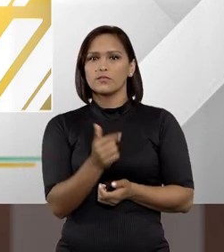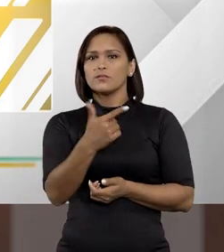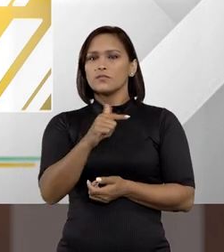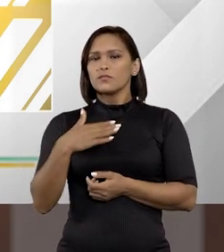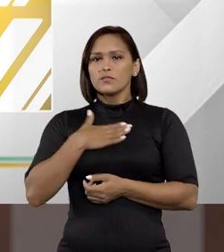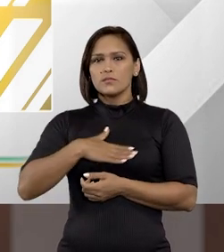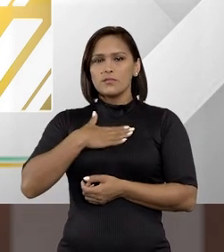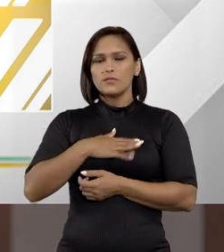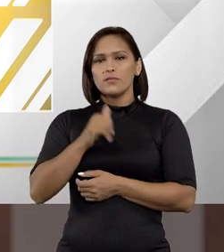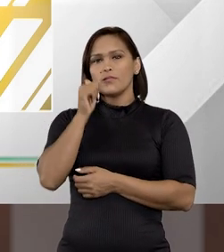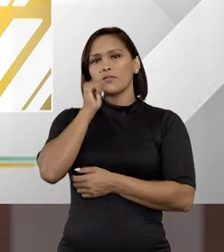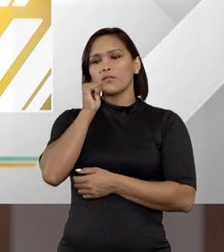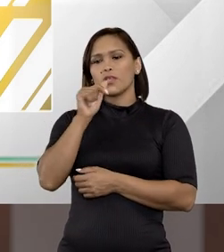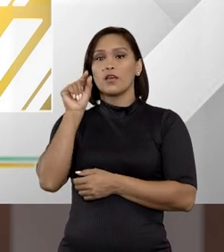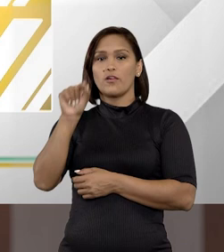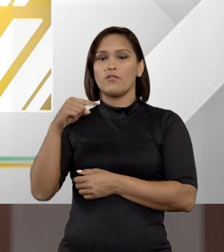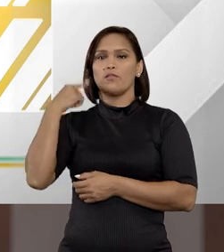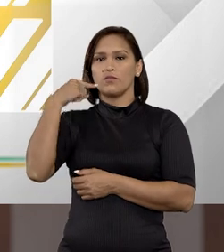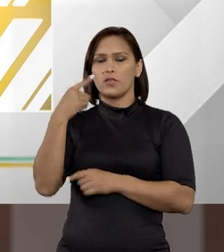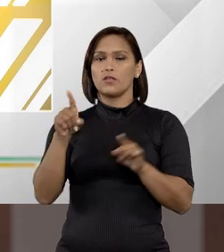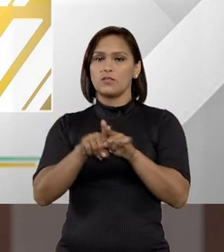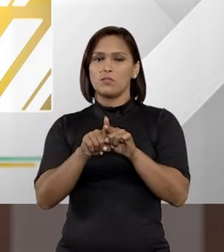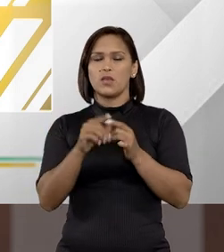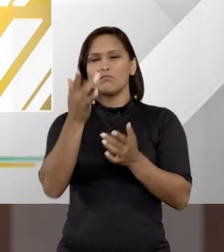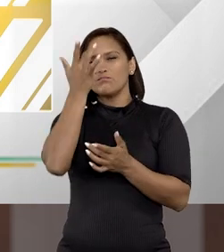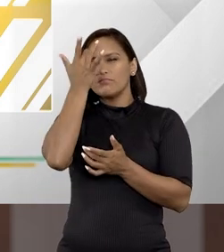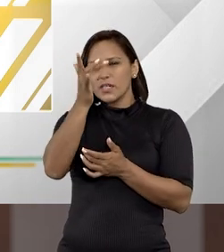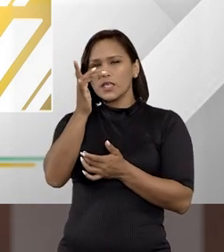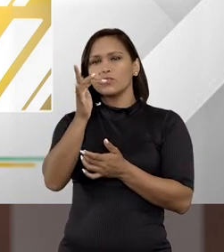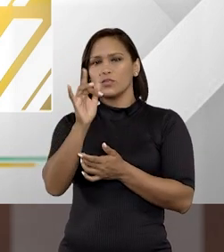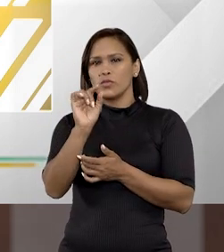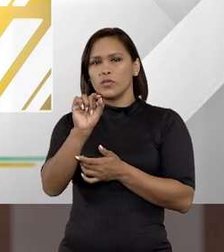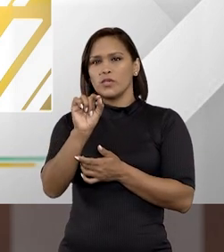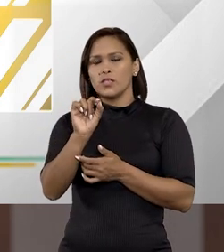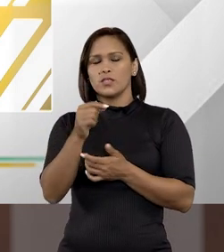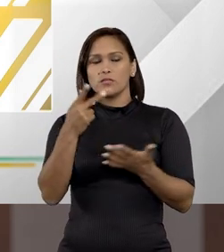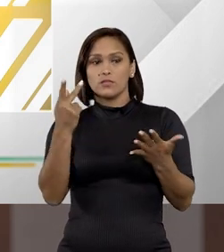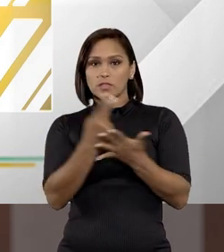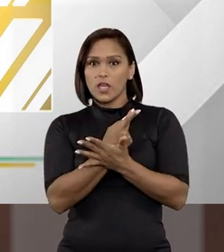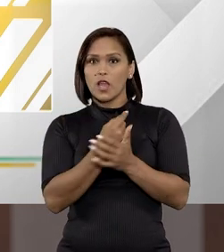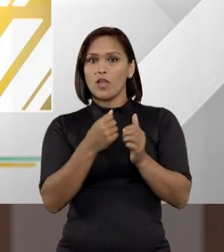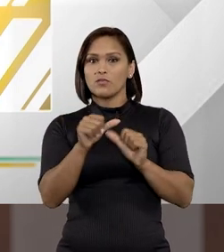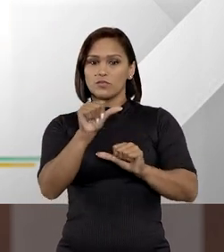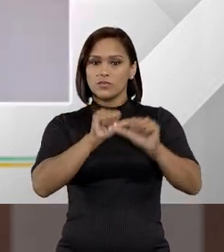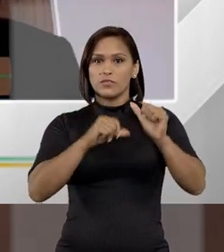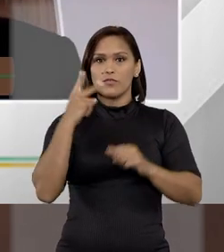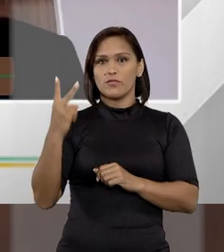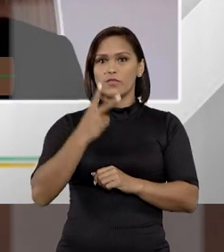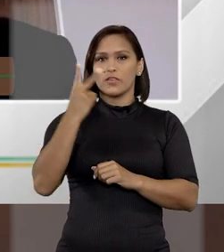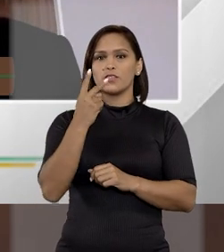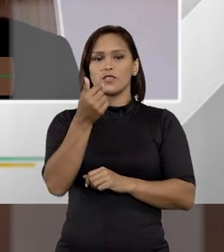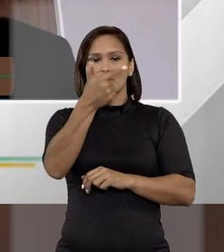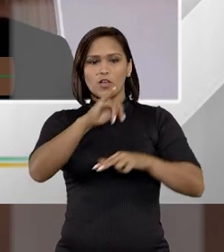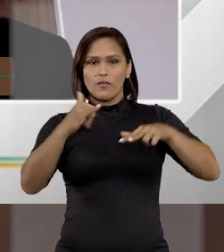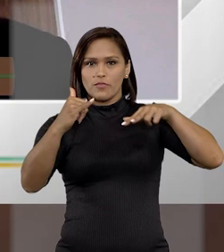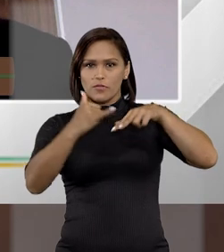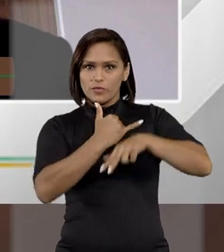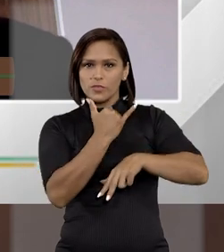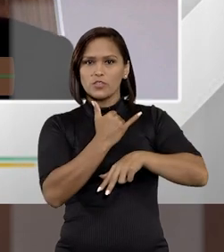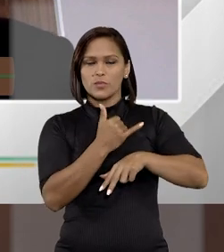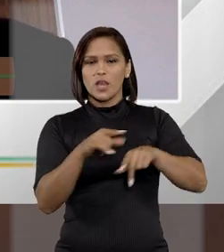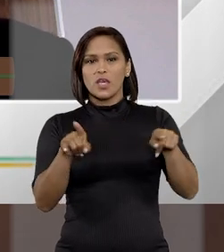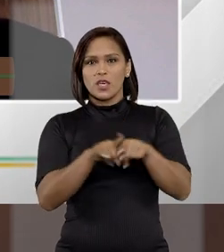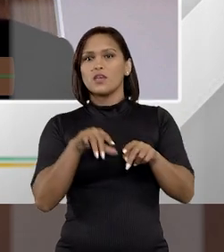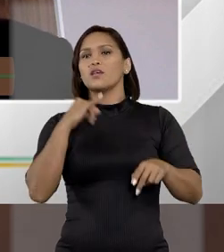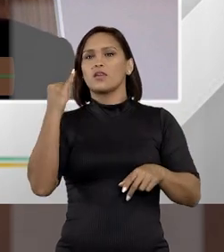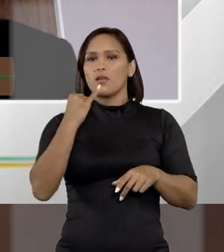Não, eu gostei muito da fala da doutora Ilana, também acho que está havendo aí uma revalorização do papel da vítima, que é